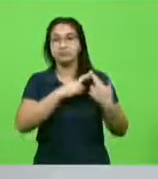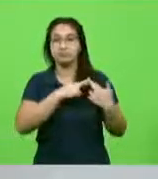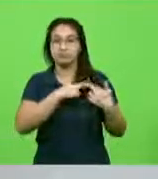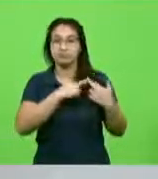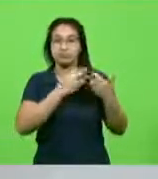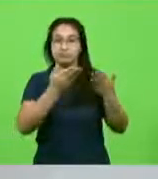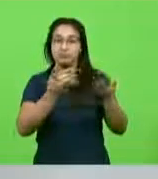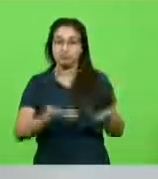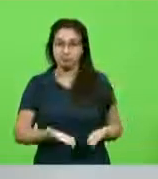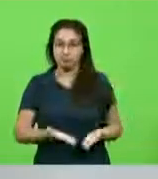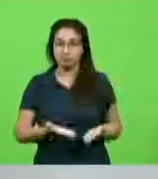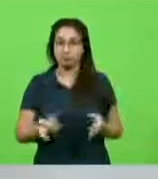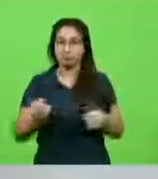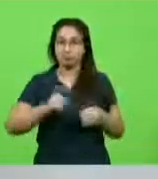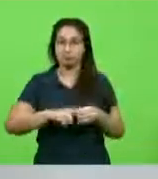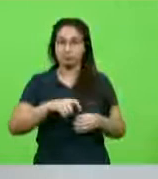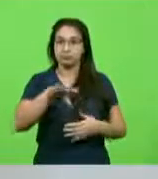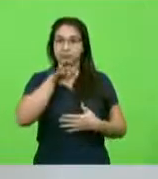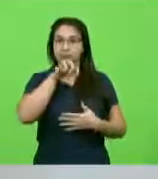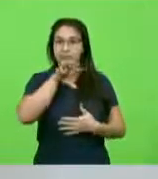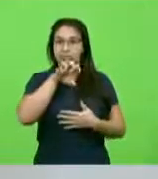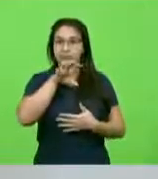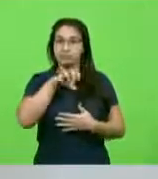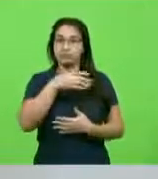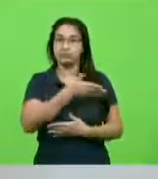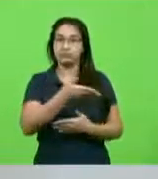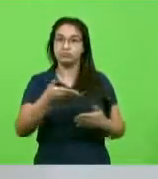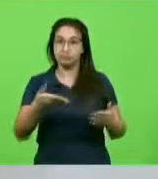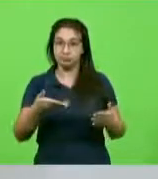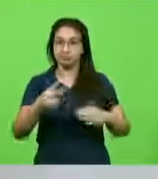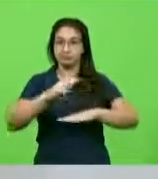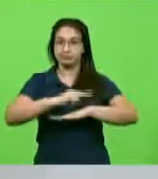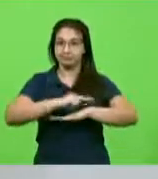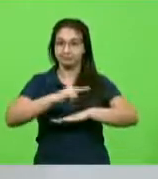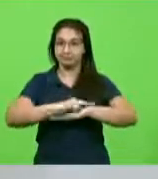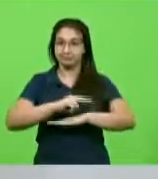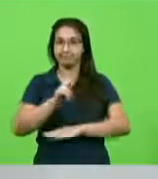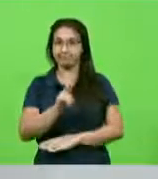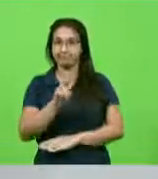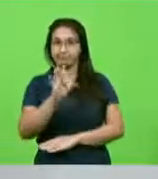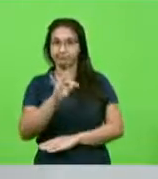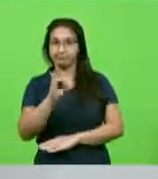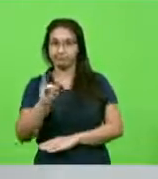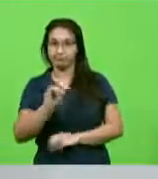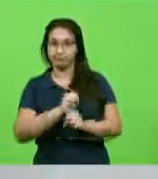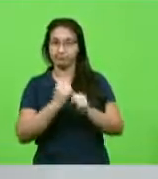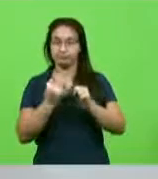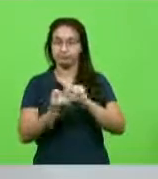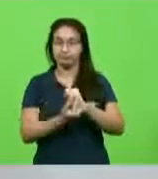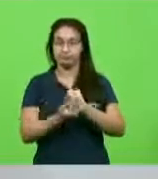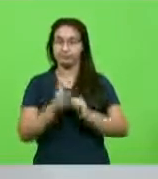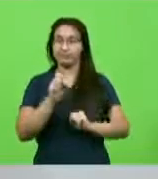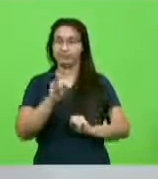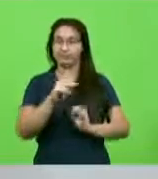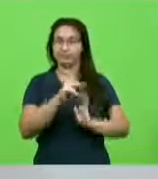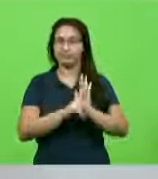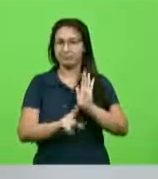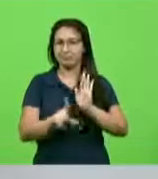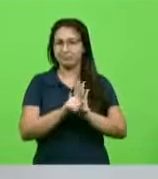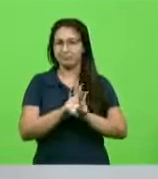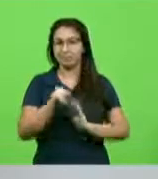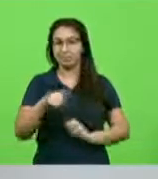pela recuperação respiratória dos pacientes no leito de UTI COVID. E se o projeto de lei que já era